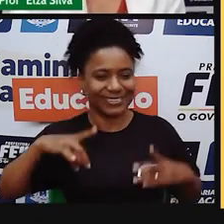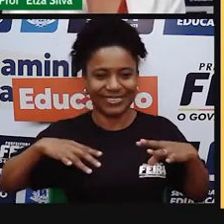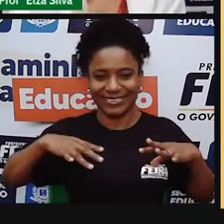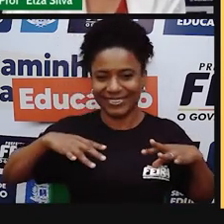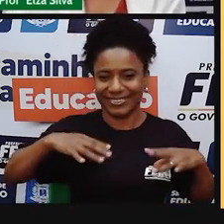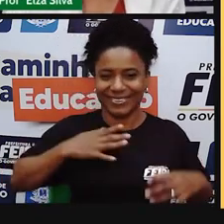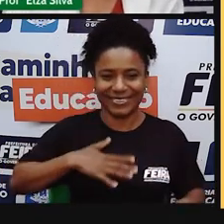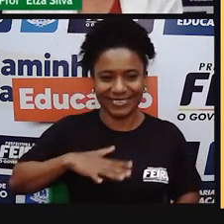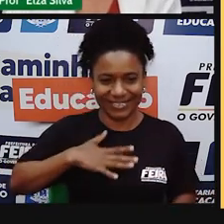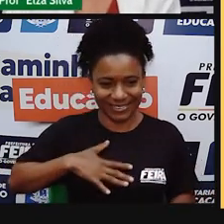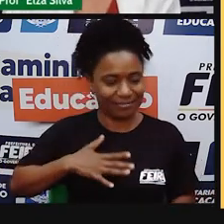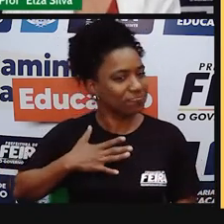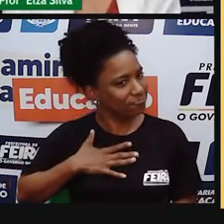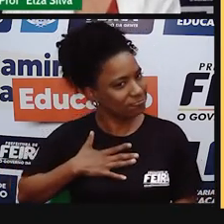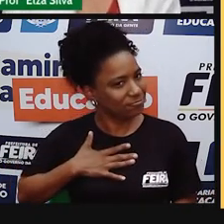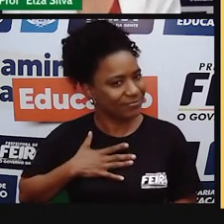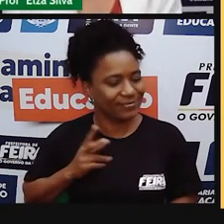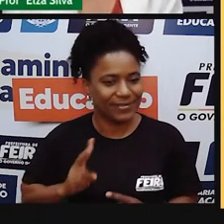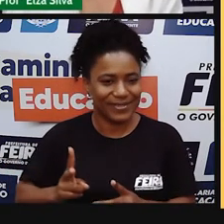Let's go!